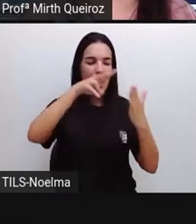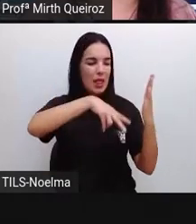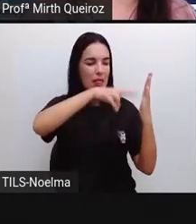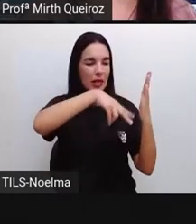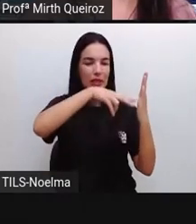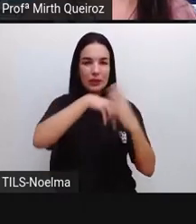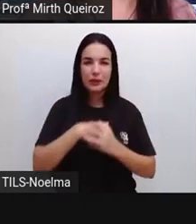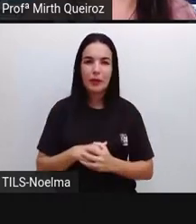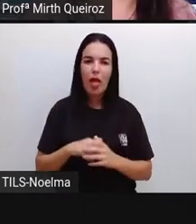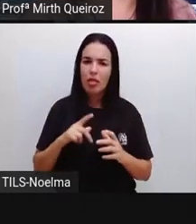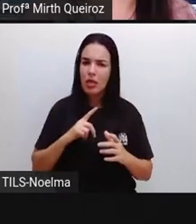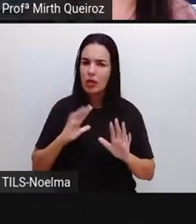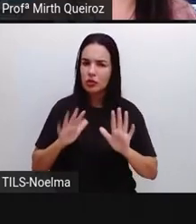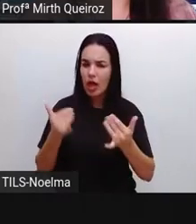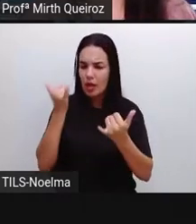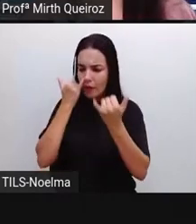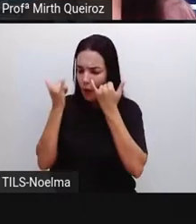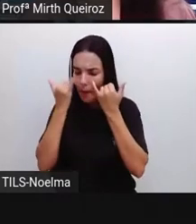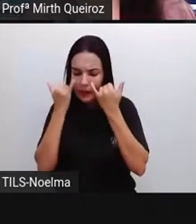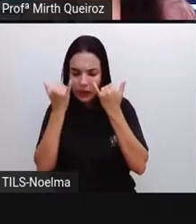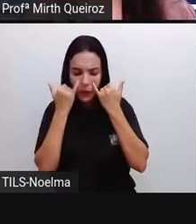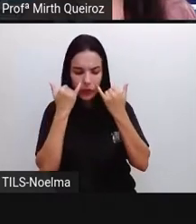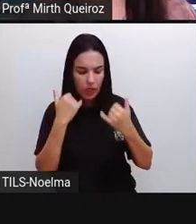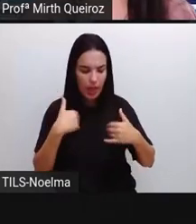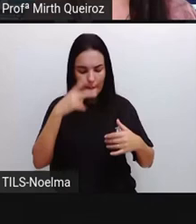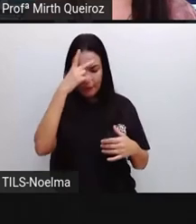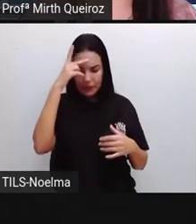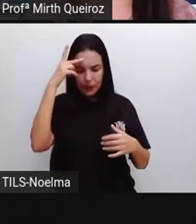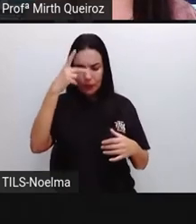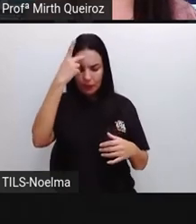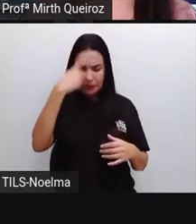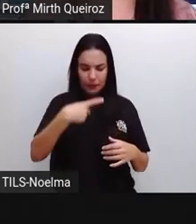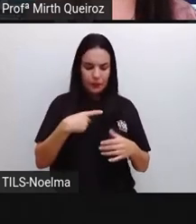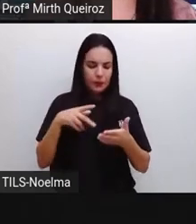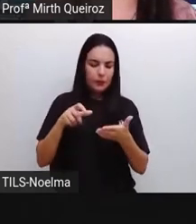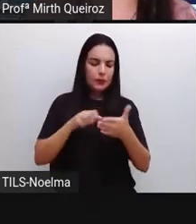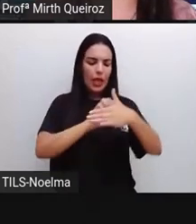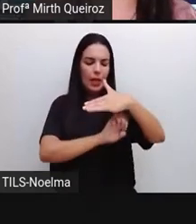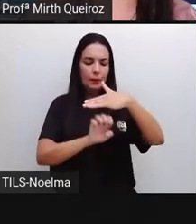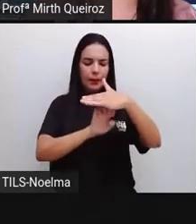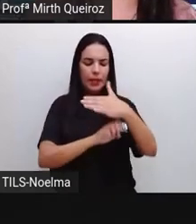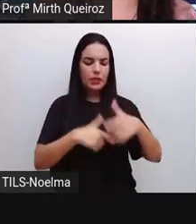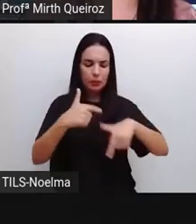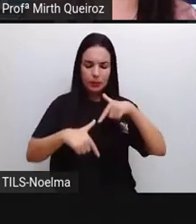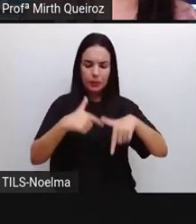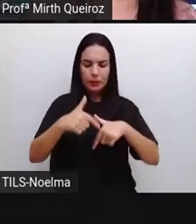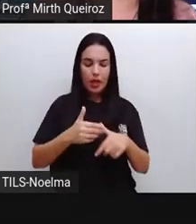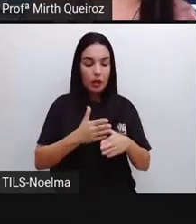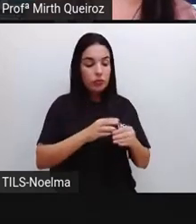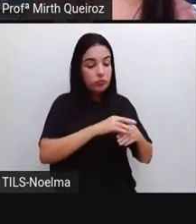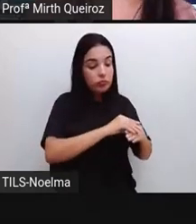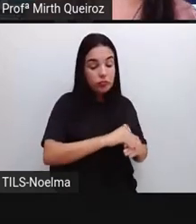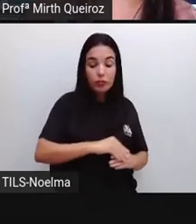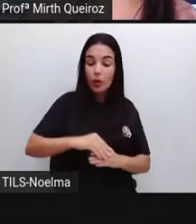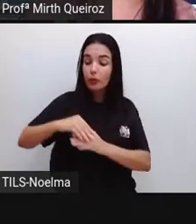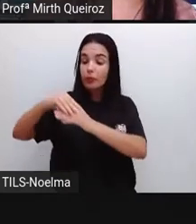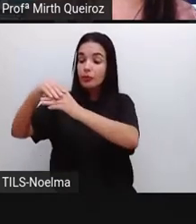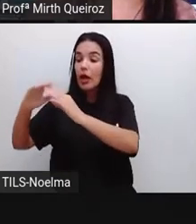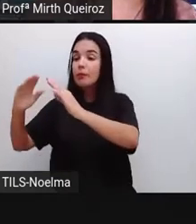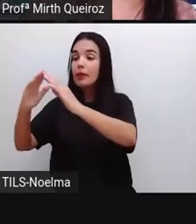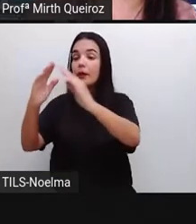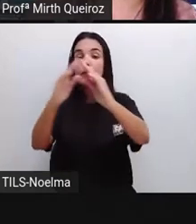dados de sua rota em mãos, o funcionário da companhia, ele segue para a leitura dos